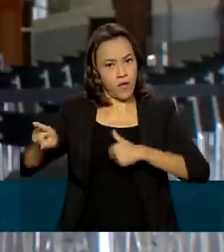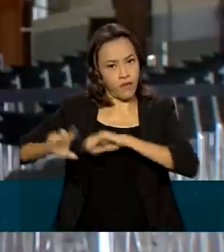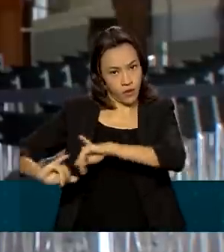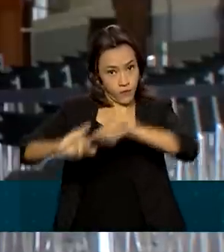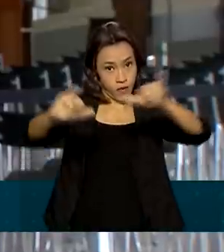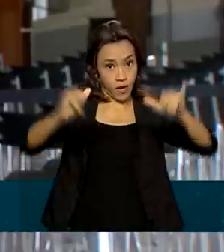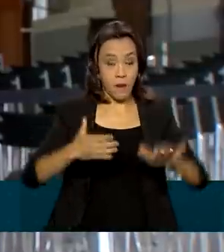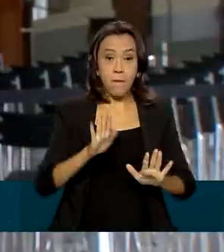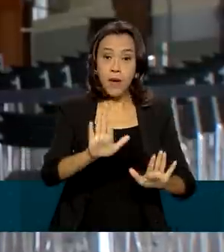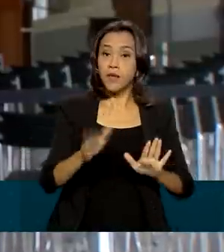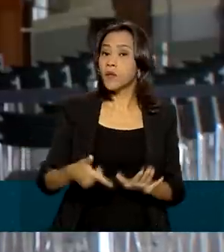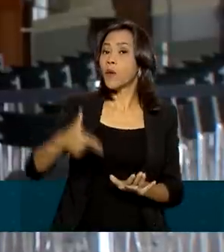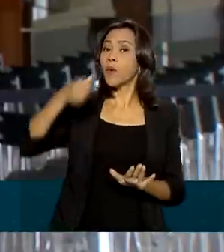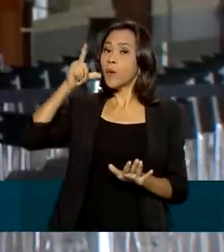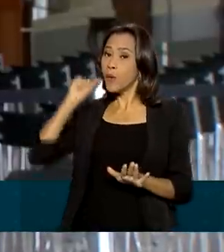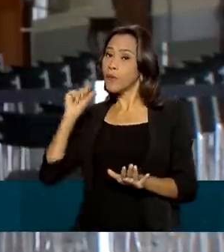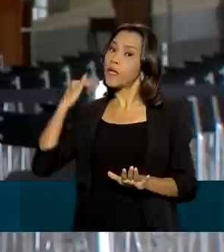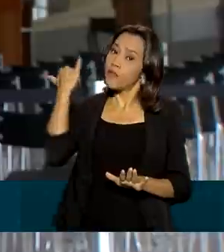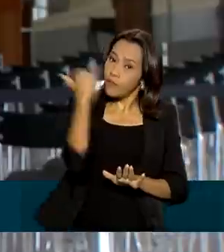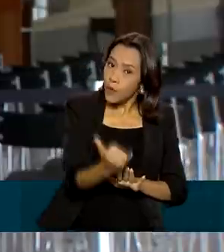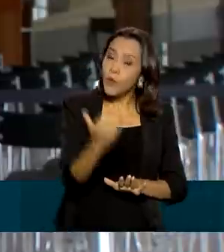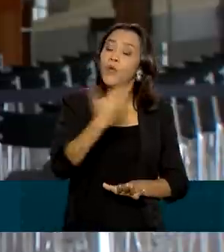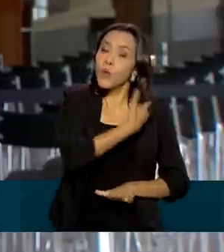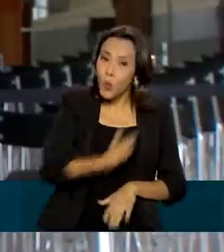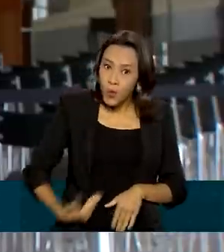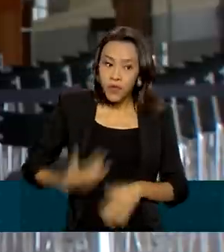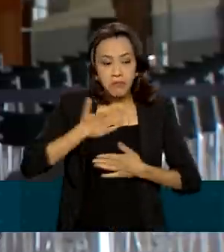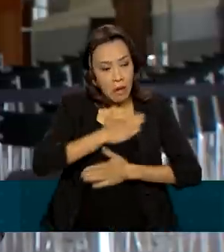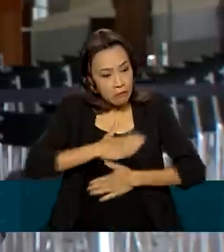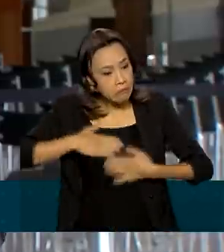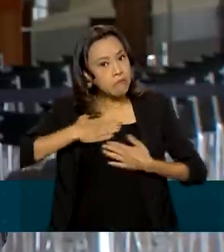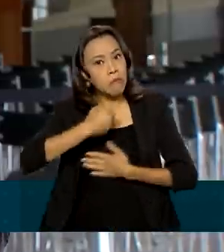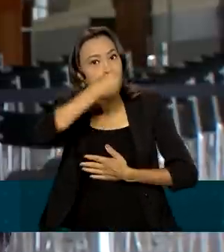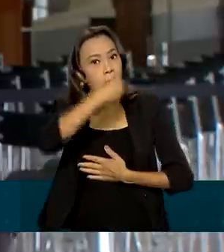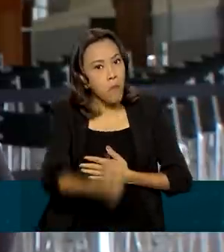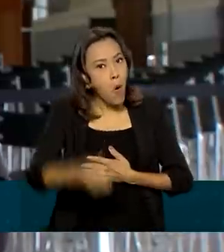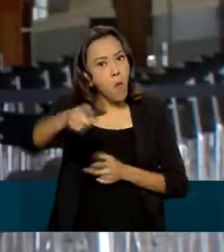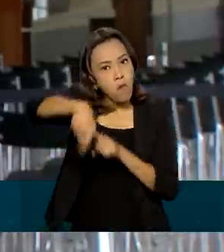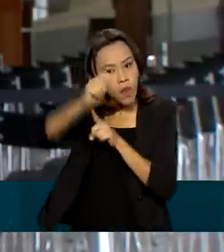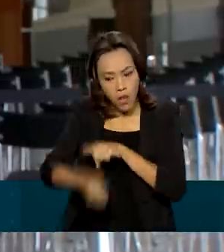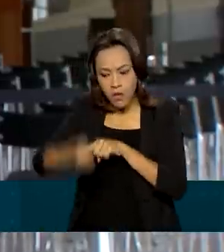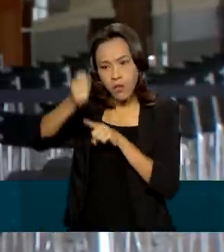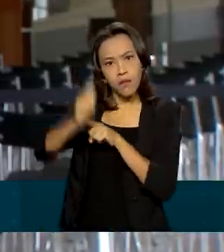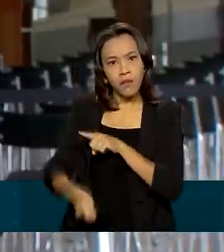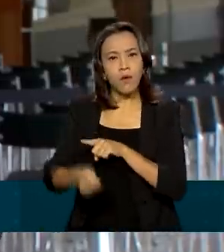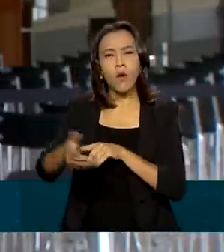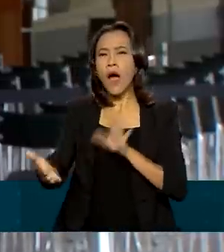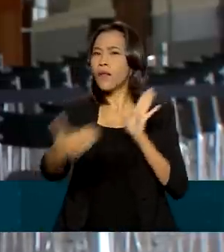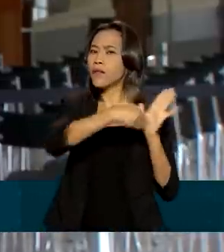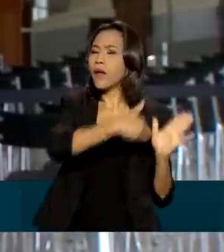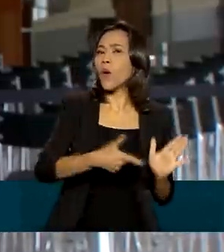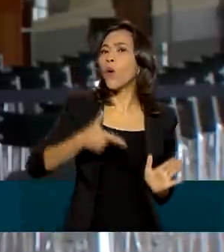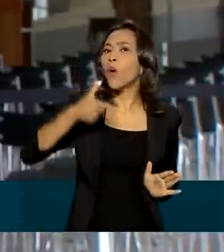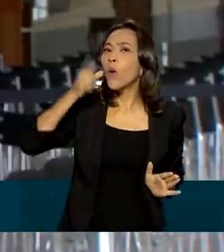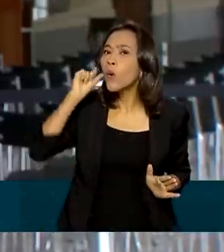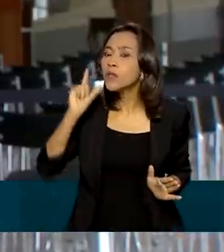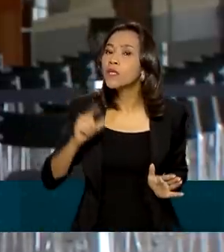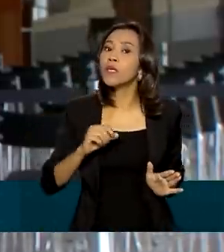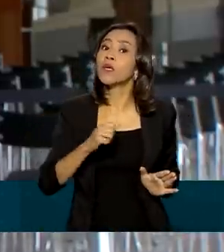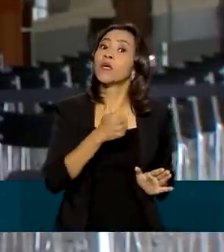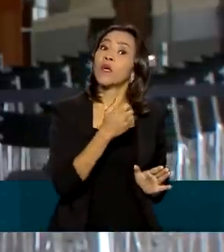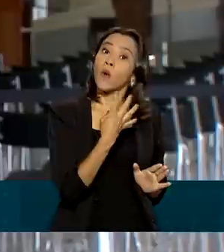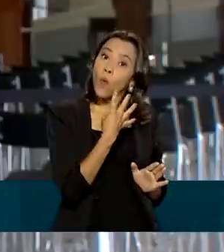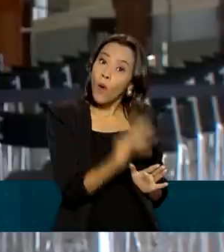ele já antecipou que o governo está muito satisfeito com o resultado do leilão. Isso porque só até ontem eles já tinham atingido a meta de